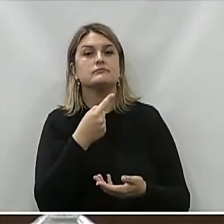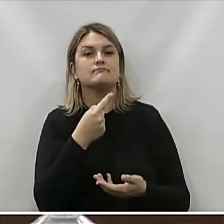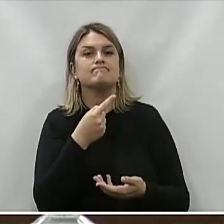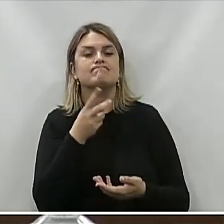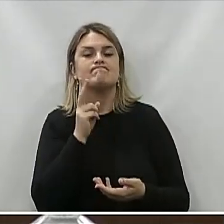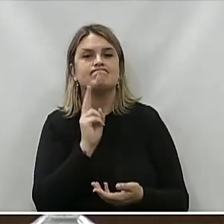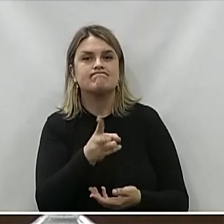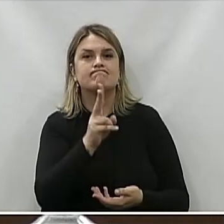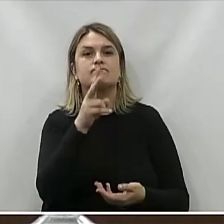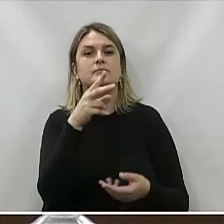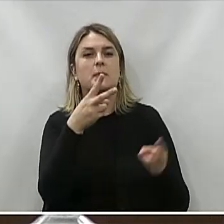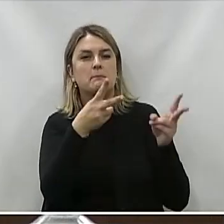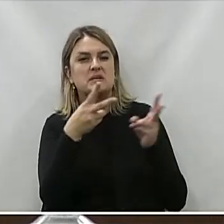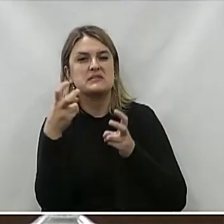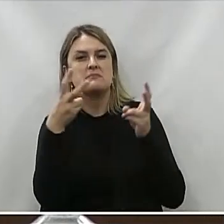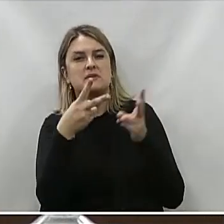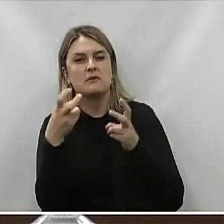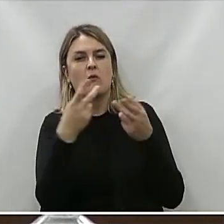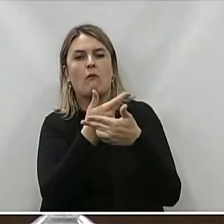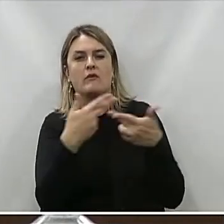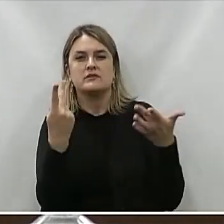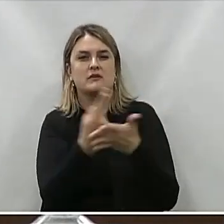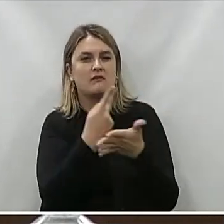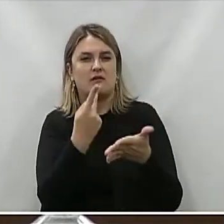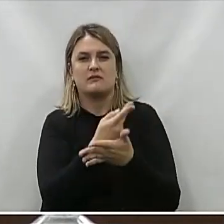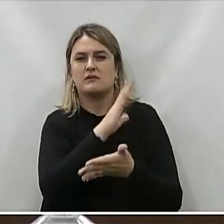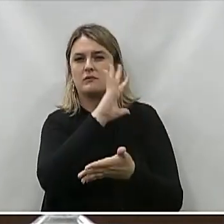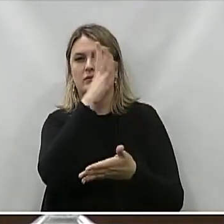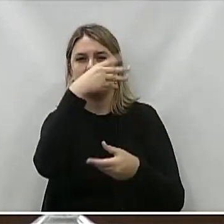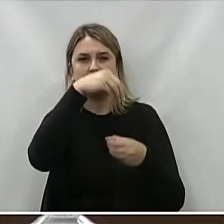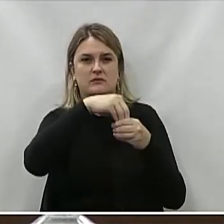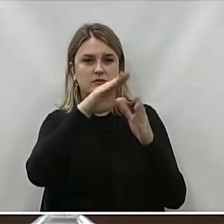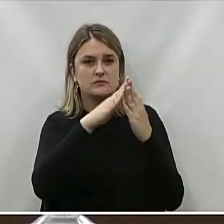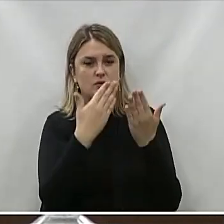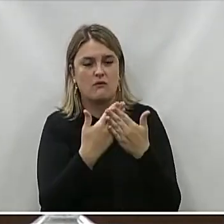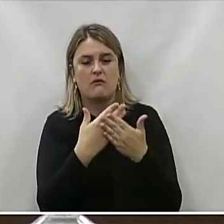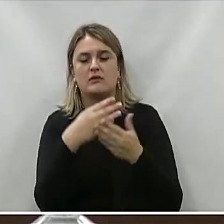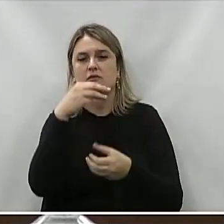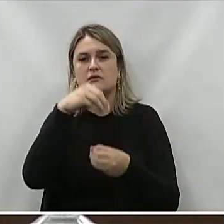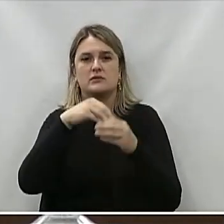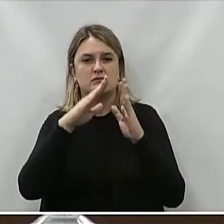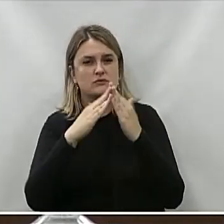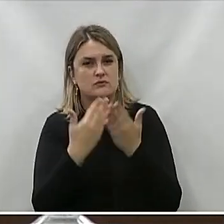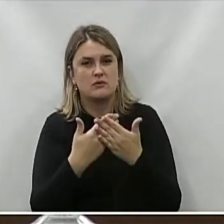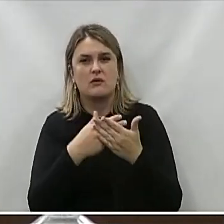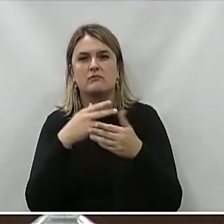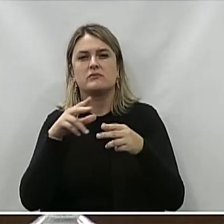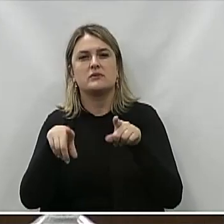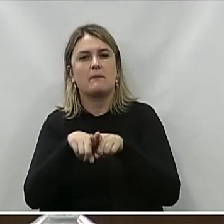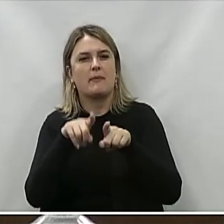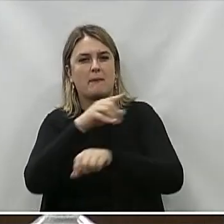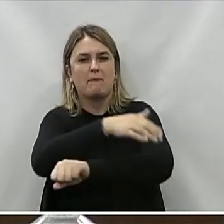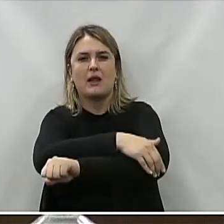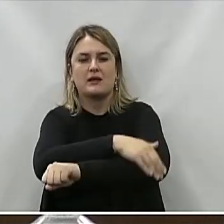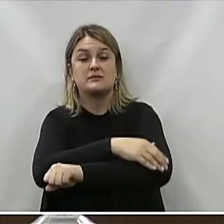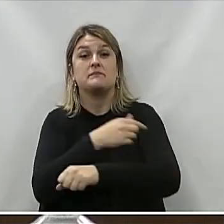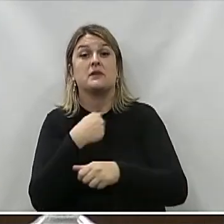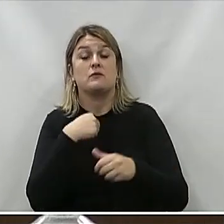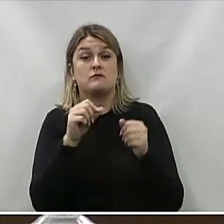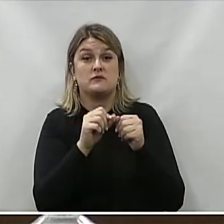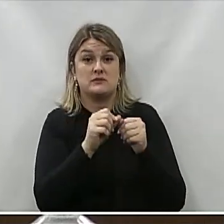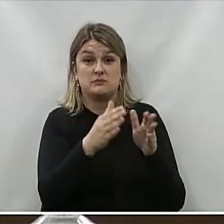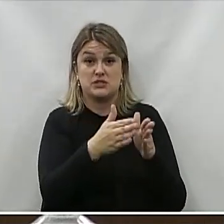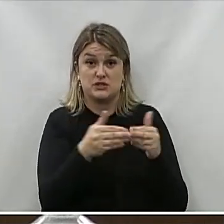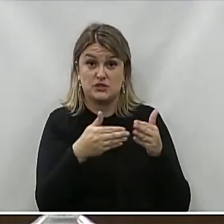Seguidamente Vendo atrocidades Acontecendo Dentro das escolas CEMEIs Parques E tanto a minha indicação